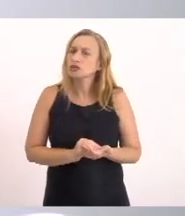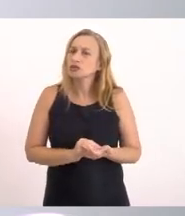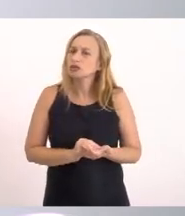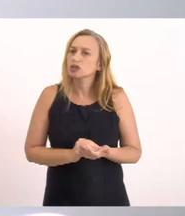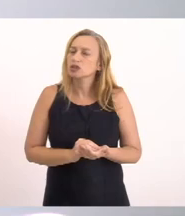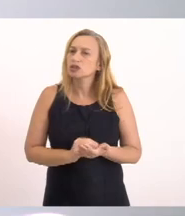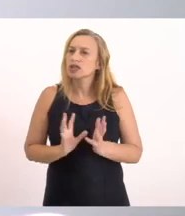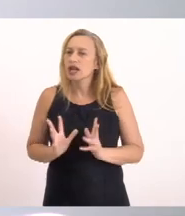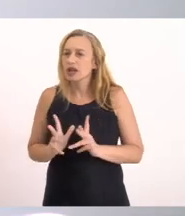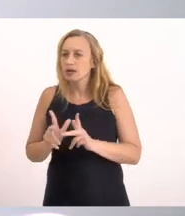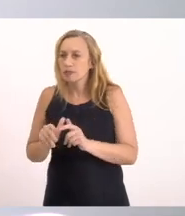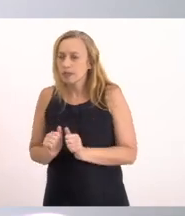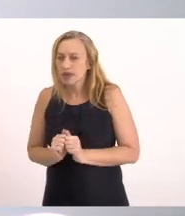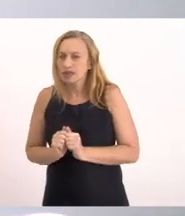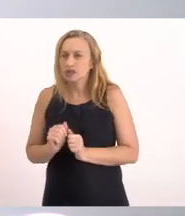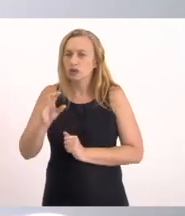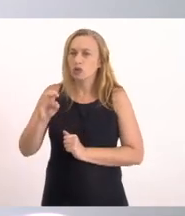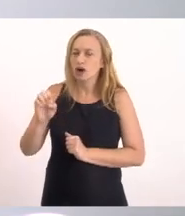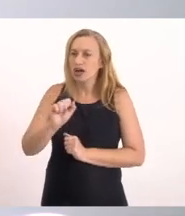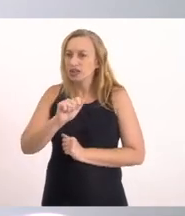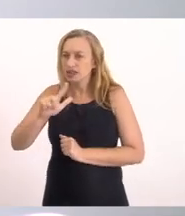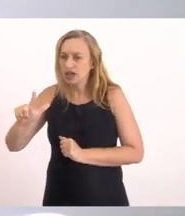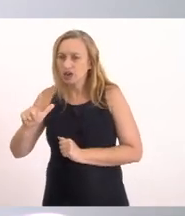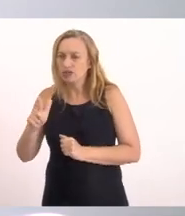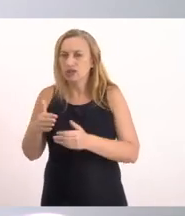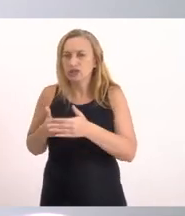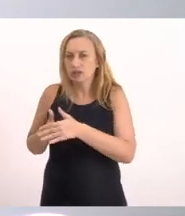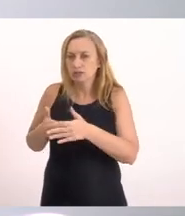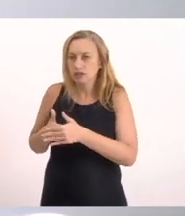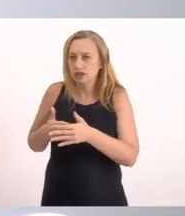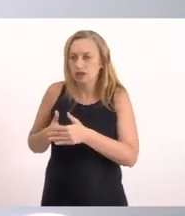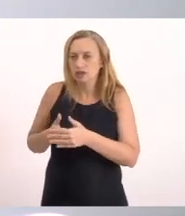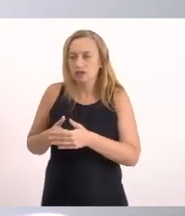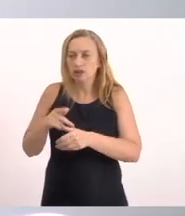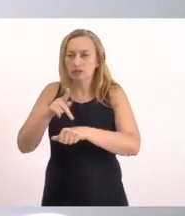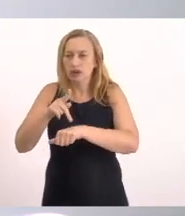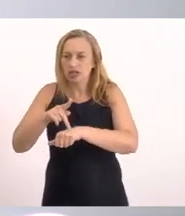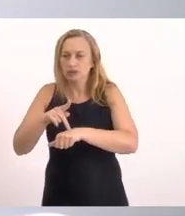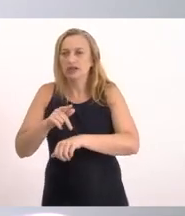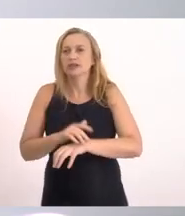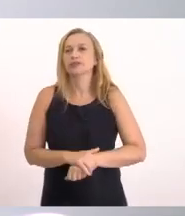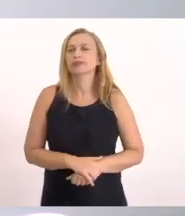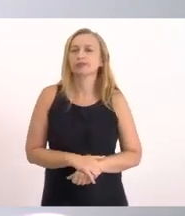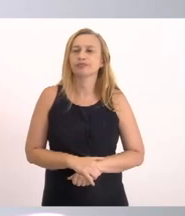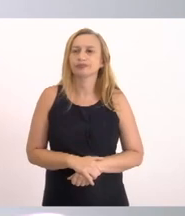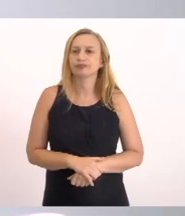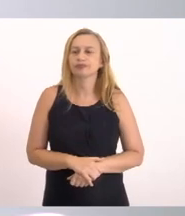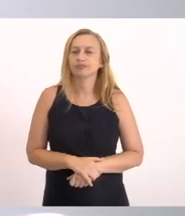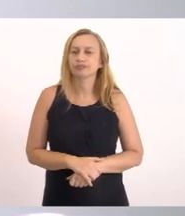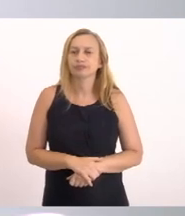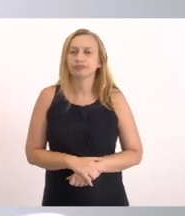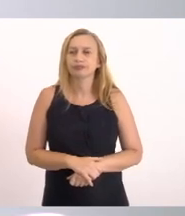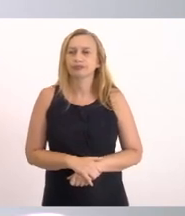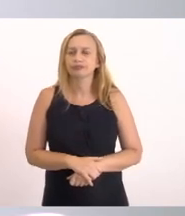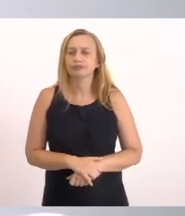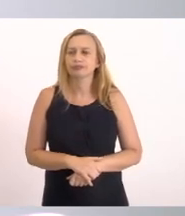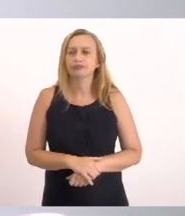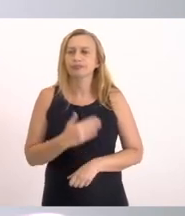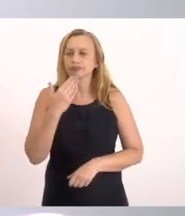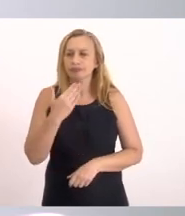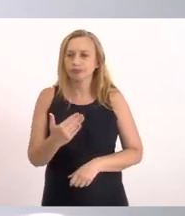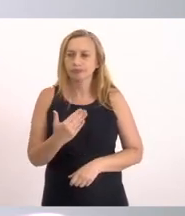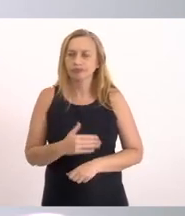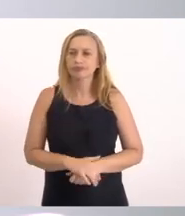Desse fluxo Hidrodinâmico Que estava sendo Interrompido Pelo assoreamento A gente Pede que o